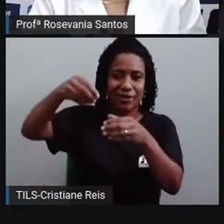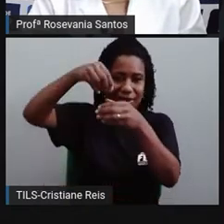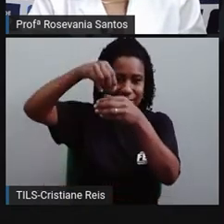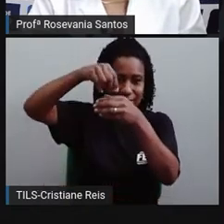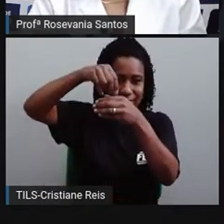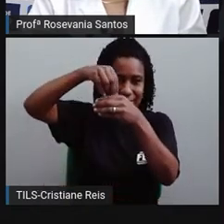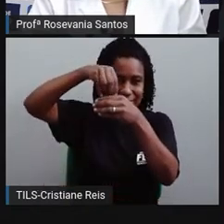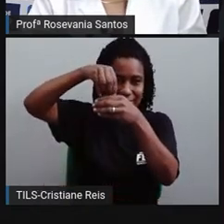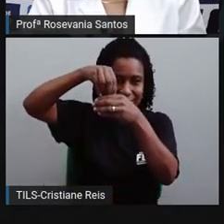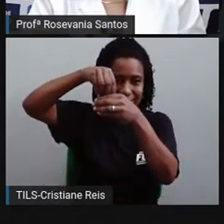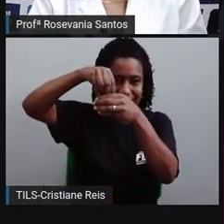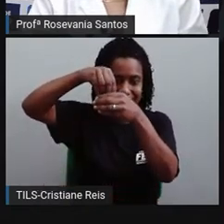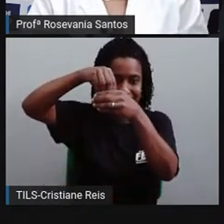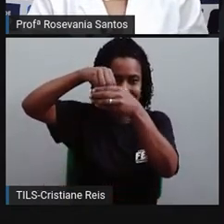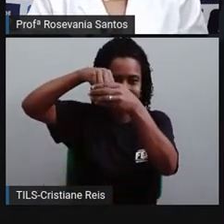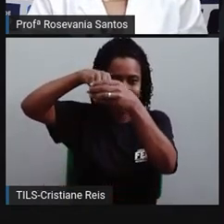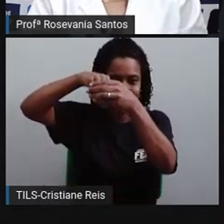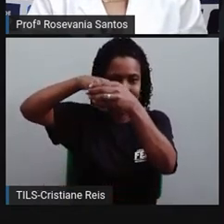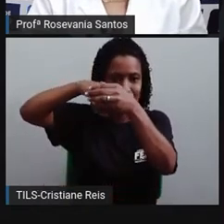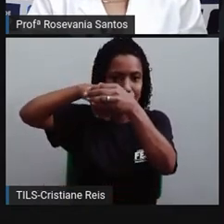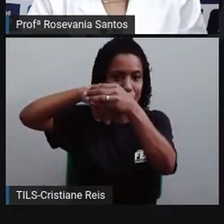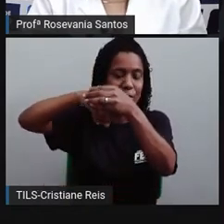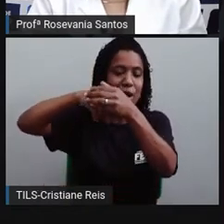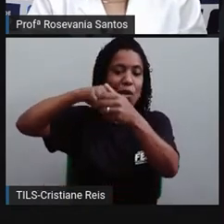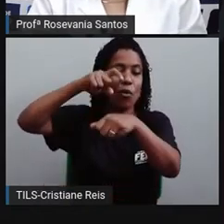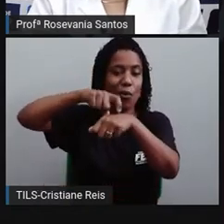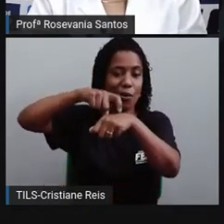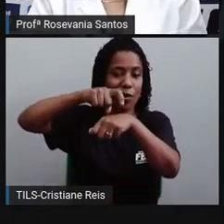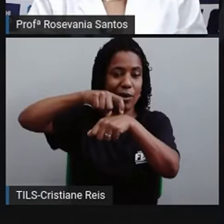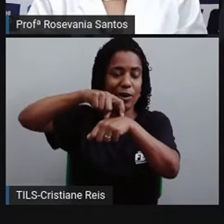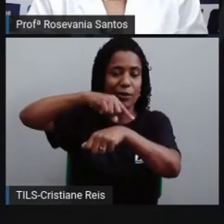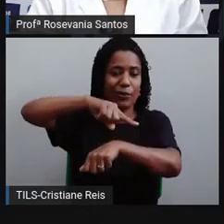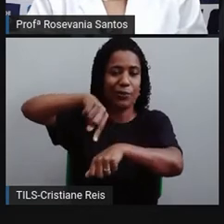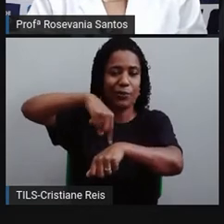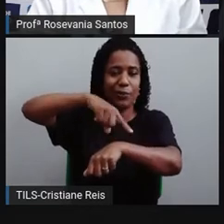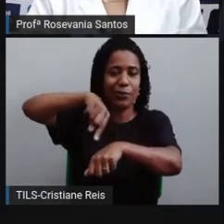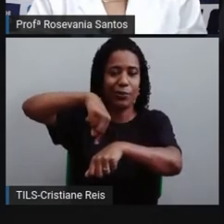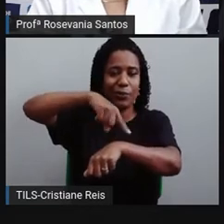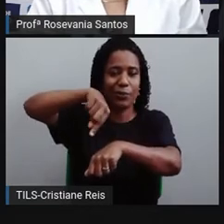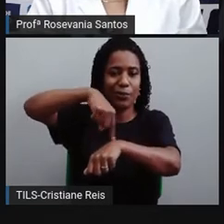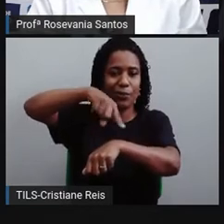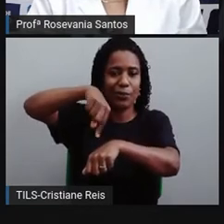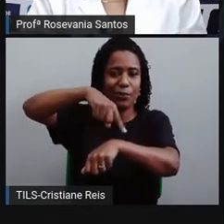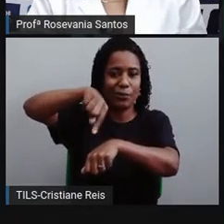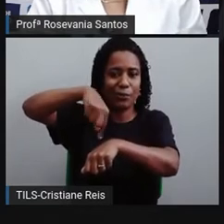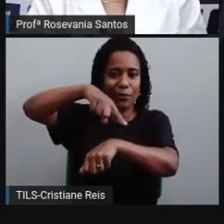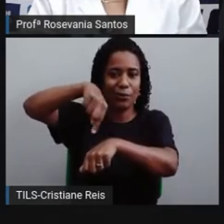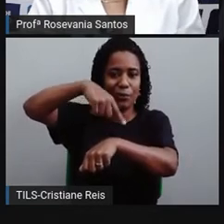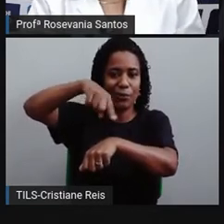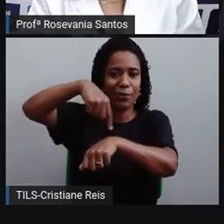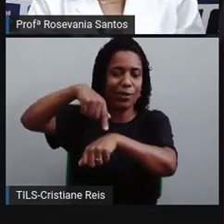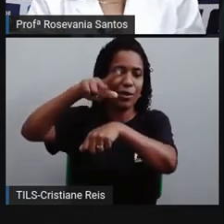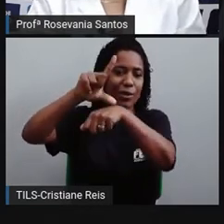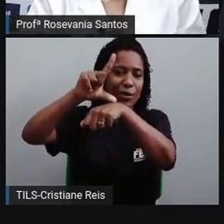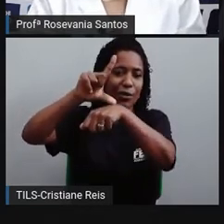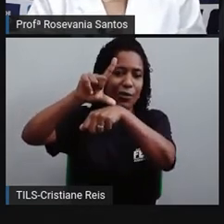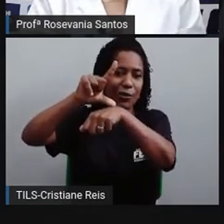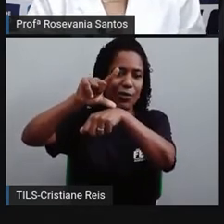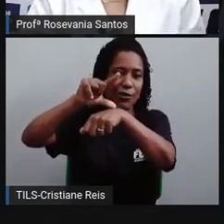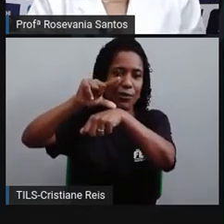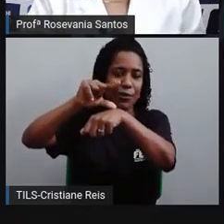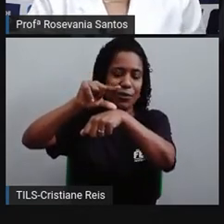Aqui tá até um pouquinho avantajado, mas, de qualquer forma, é um furinho pequeno. E que a terrinha ia passando e media os quadrantes.